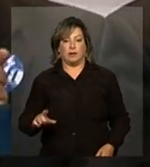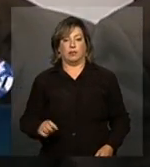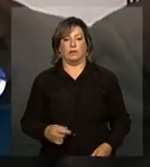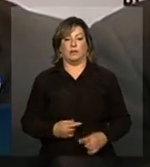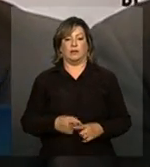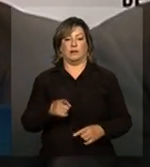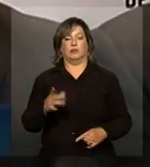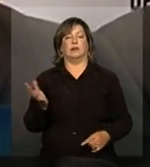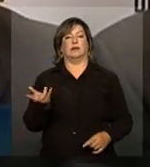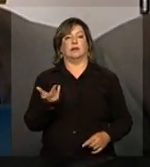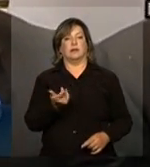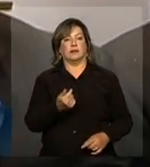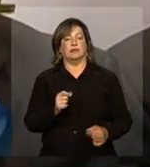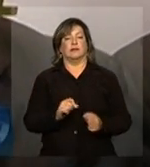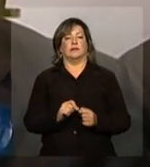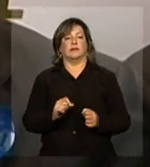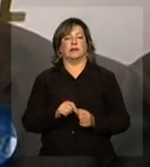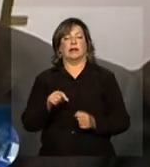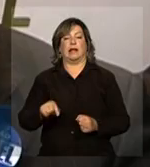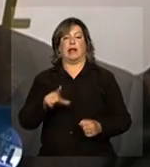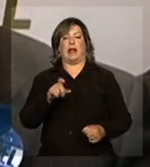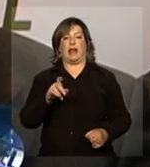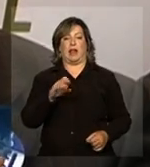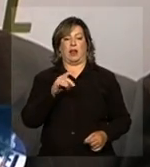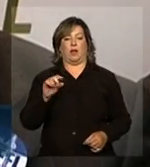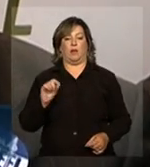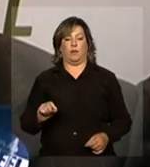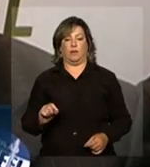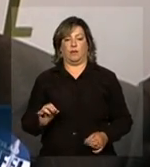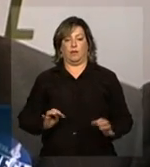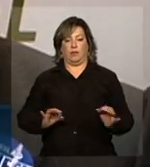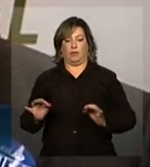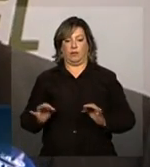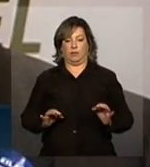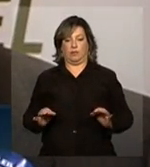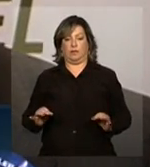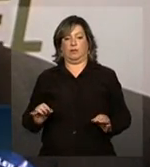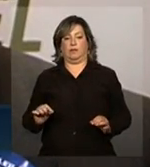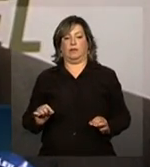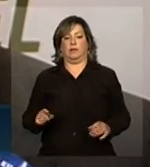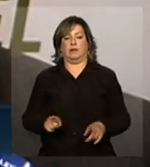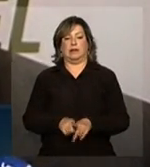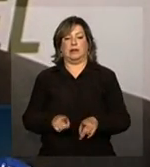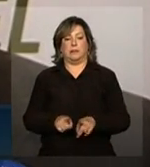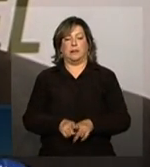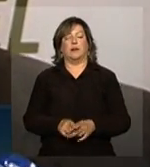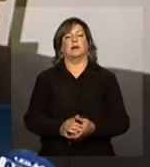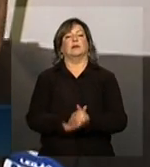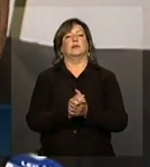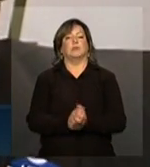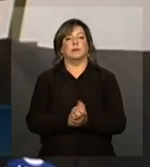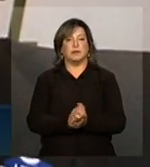excelente realização desse leilão, organização total. E cumprimento também